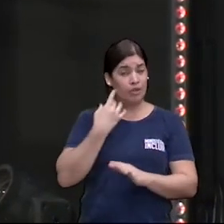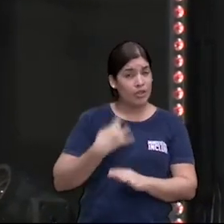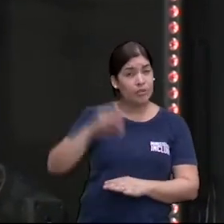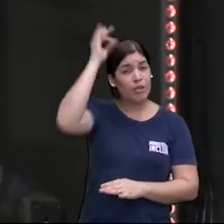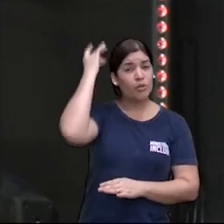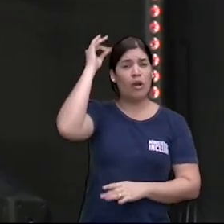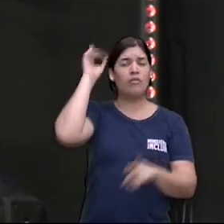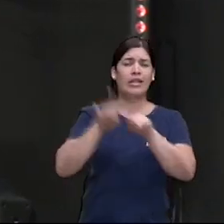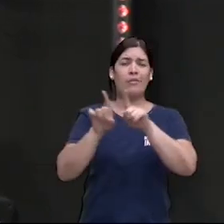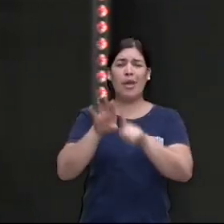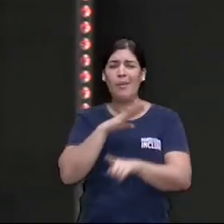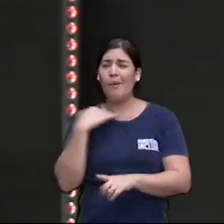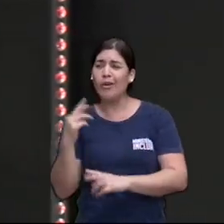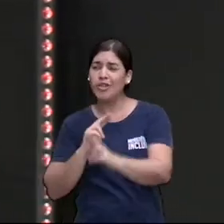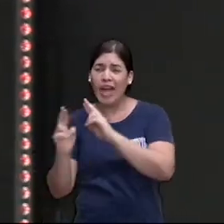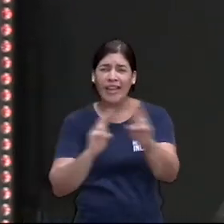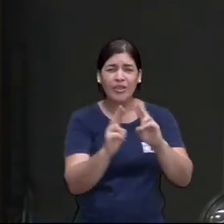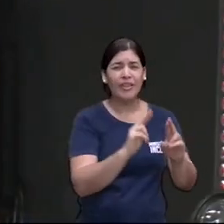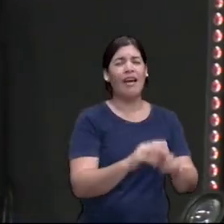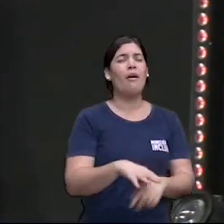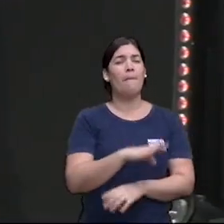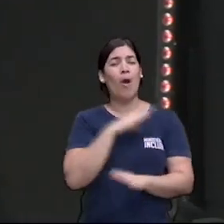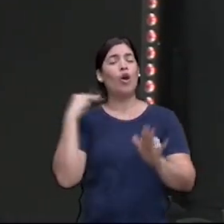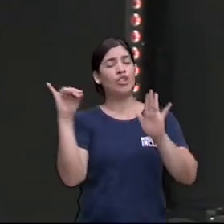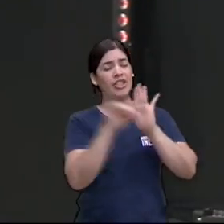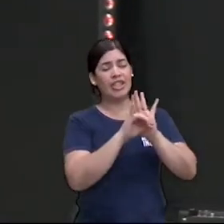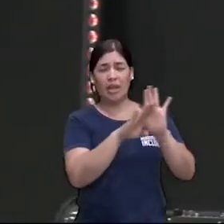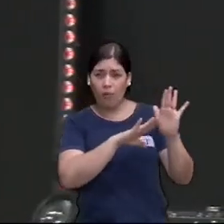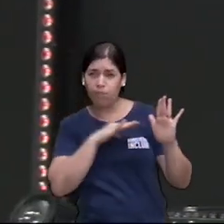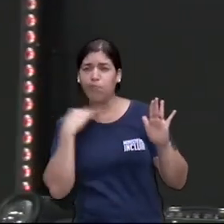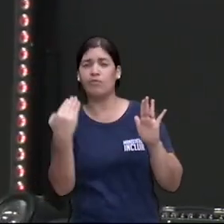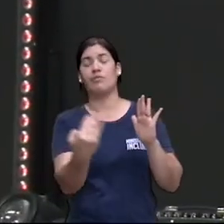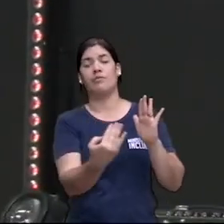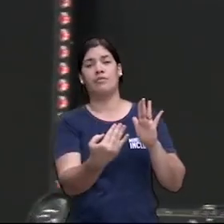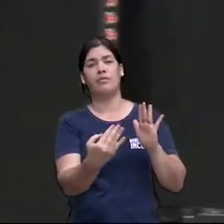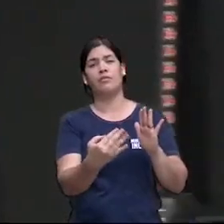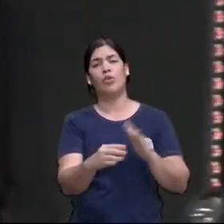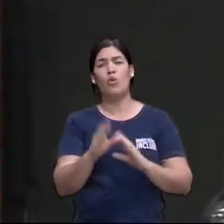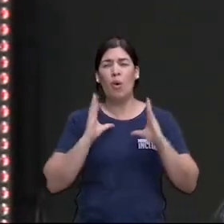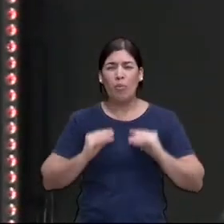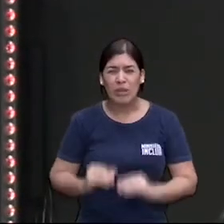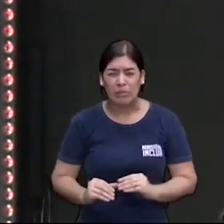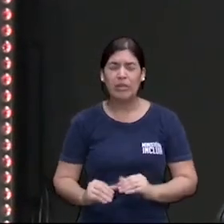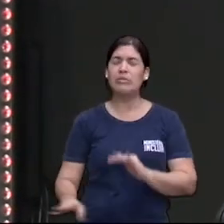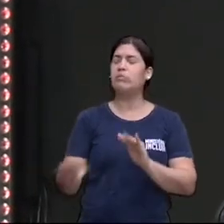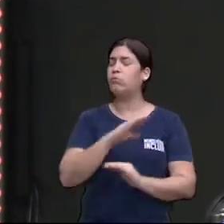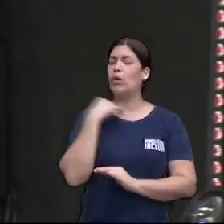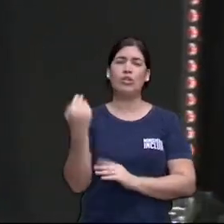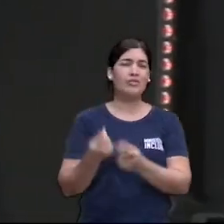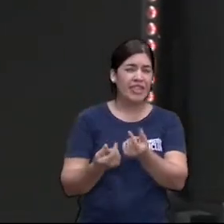relacionais, mortes de identidade, mortes de comportamento, mortes financeiras,